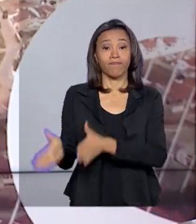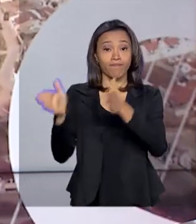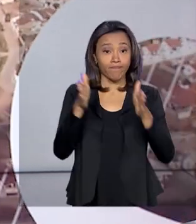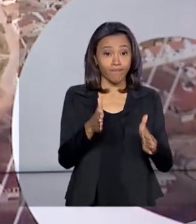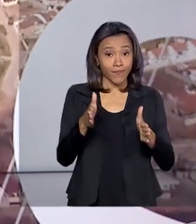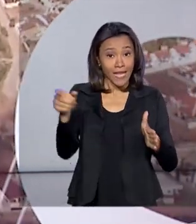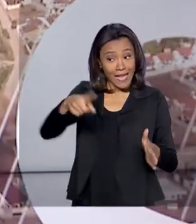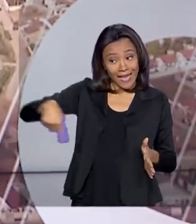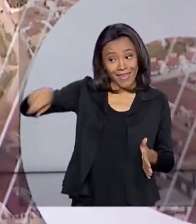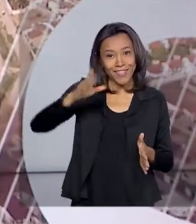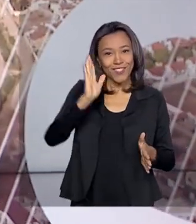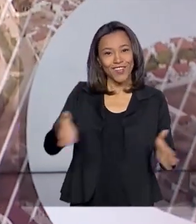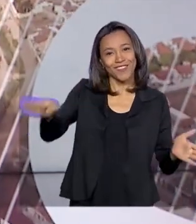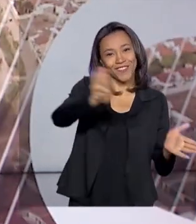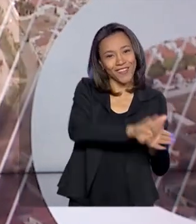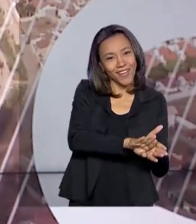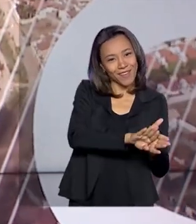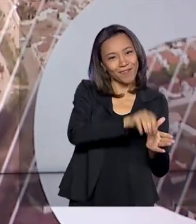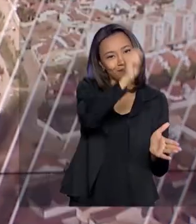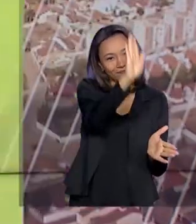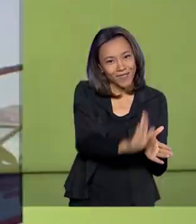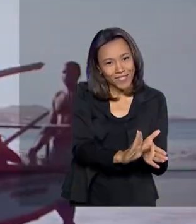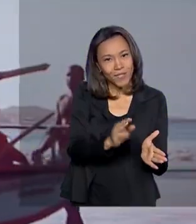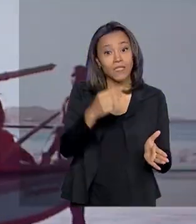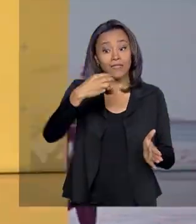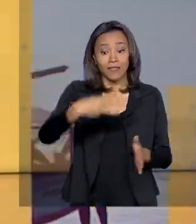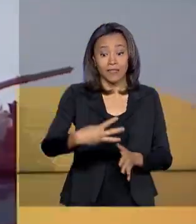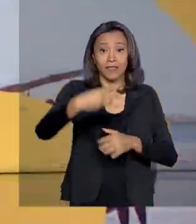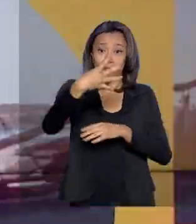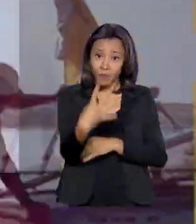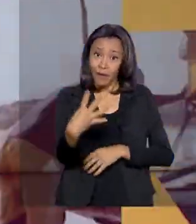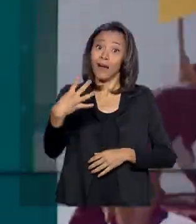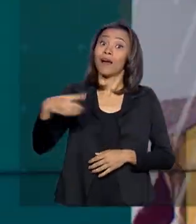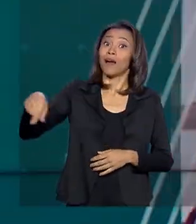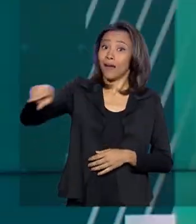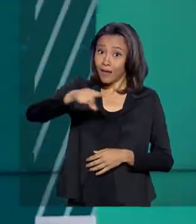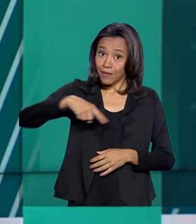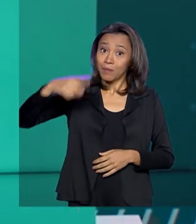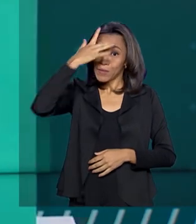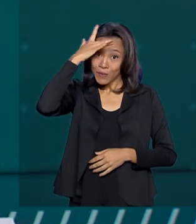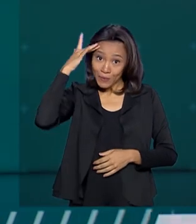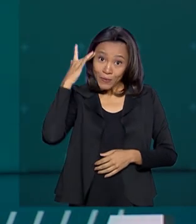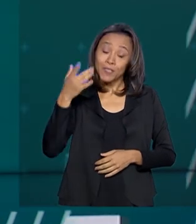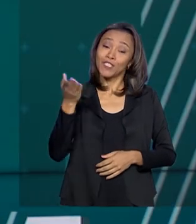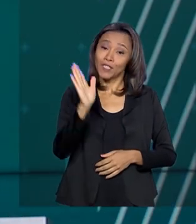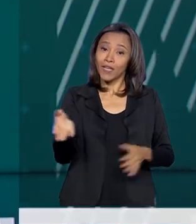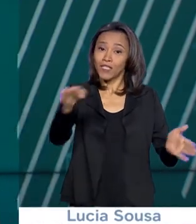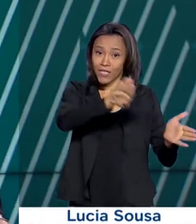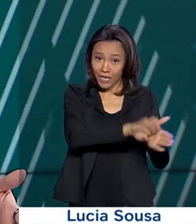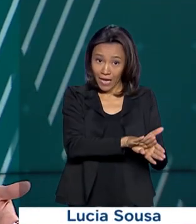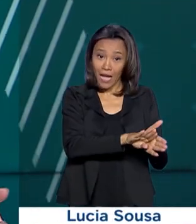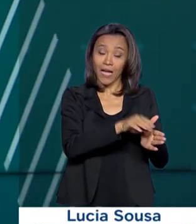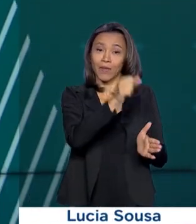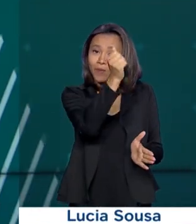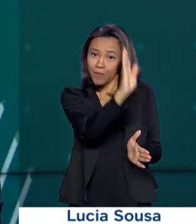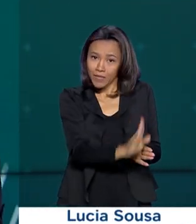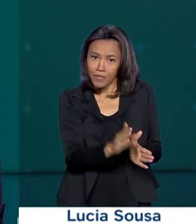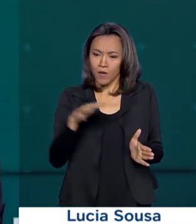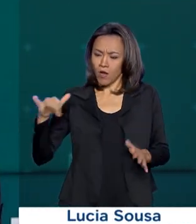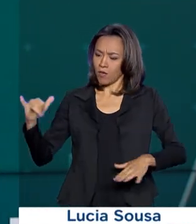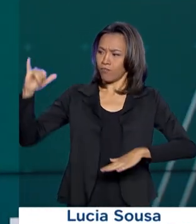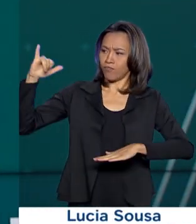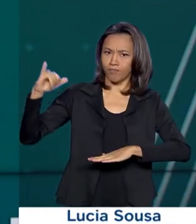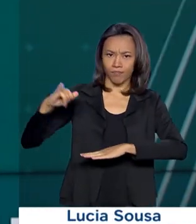Eles já estão em casa. Os 34 brasileiros resgatados na China chegaram ao Brasil. As aeronaves